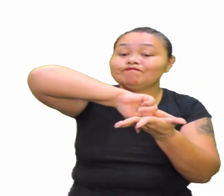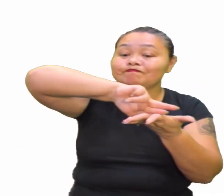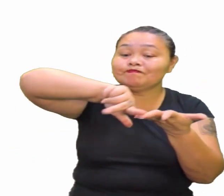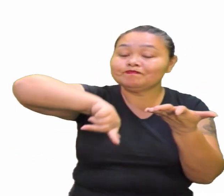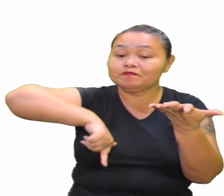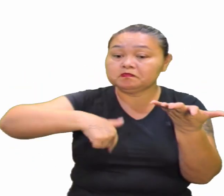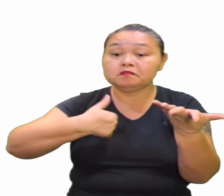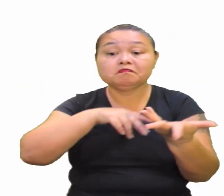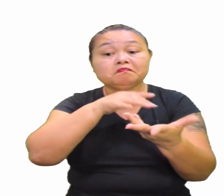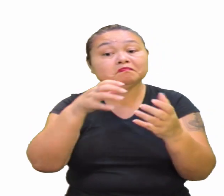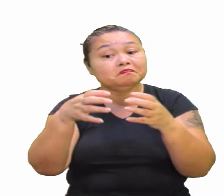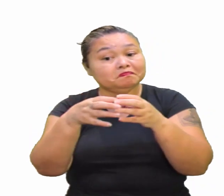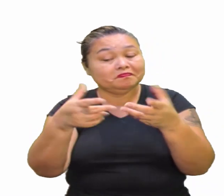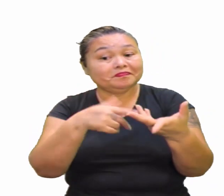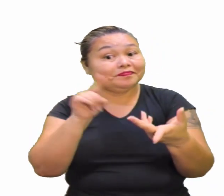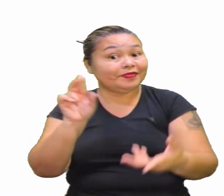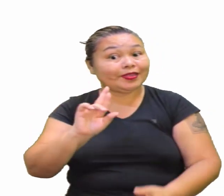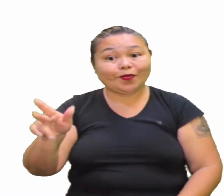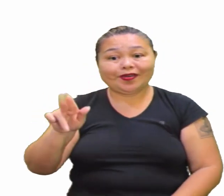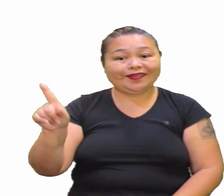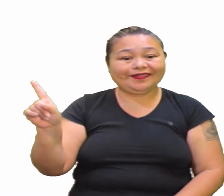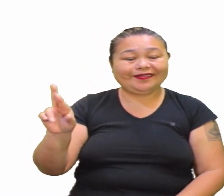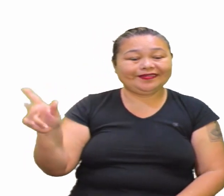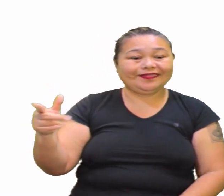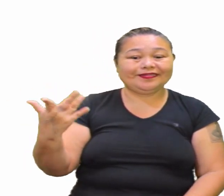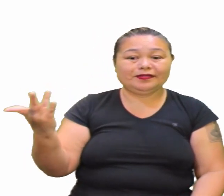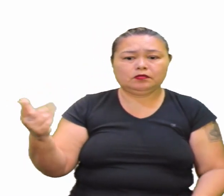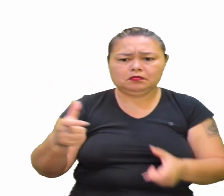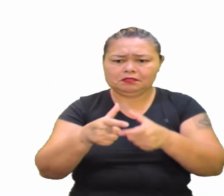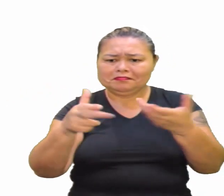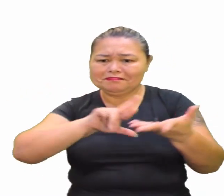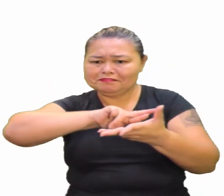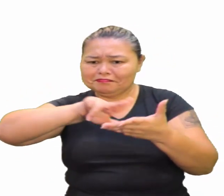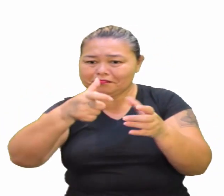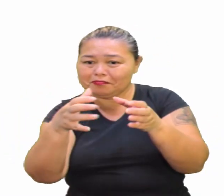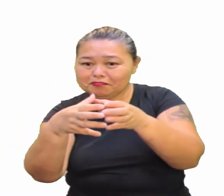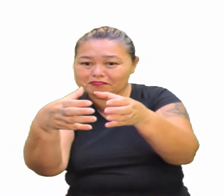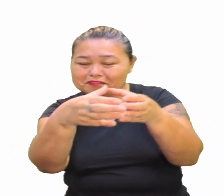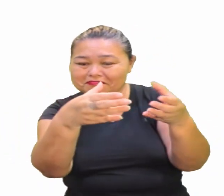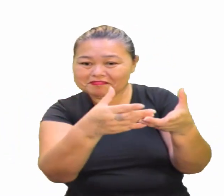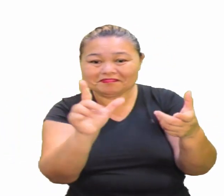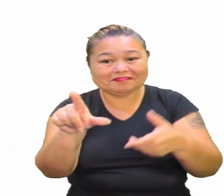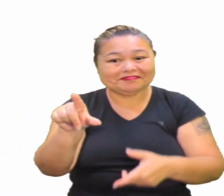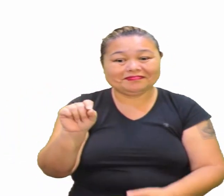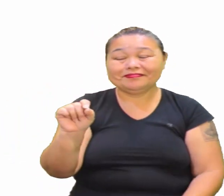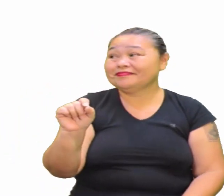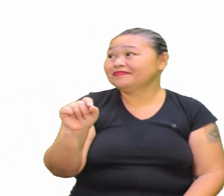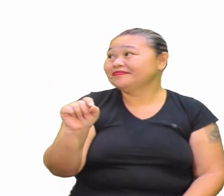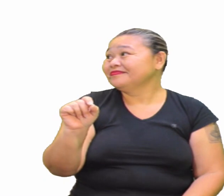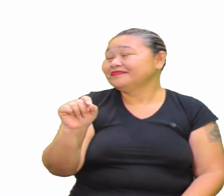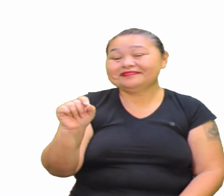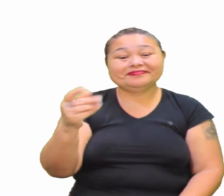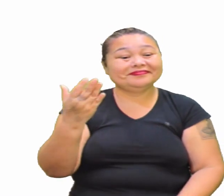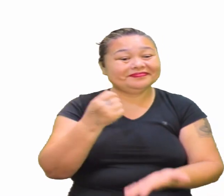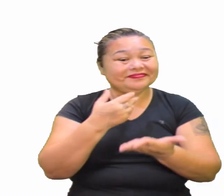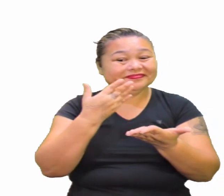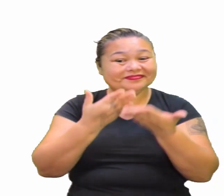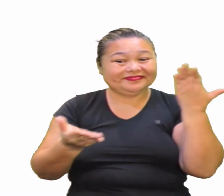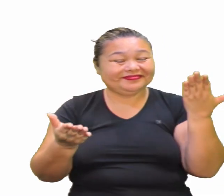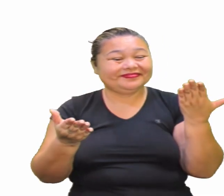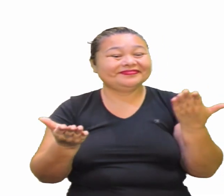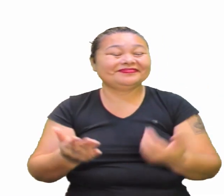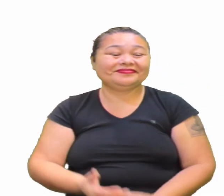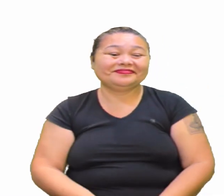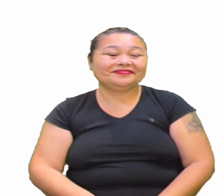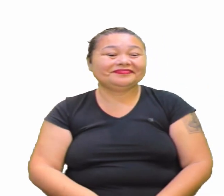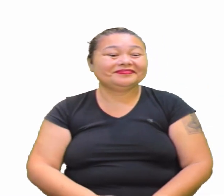biodiversidade A sair de cara Já sabe que não é Né gente O desmatamento Aumentar a biodiversidade Quem marcou essa aí Já perdeu Positivo Positivo Positivo Não dá certo Não dá